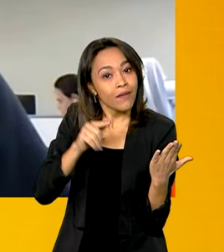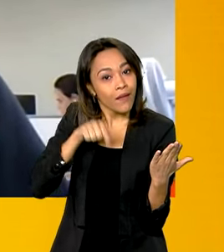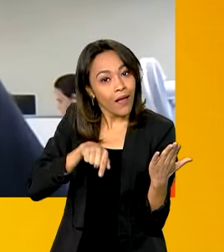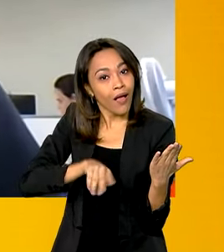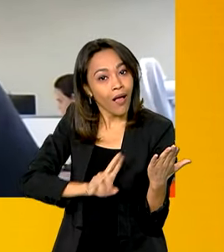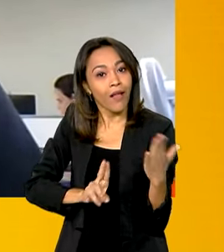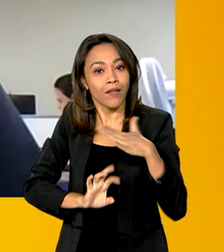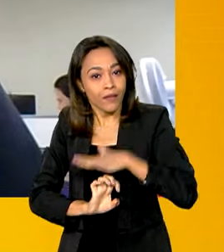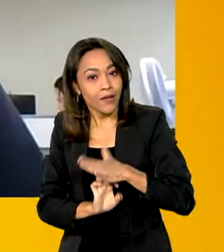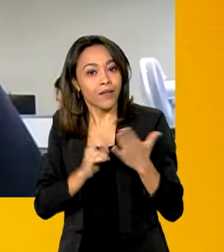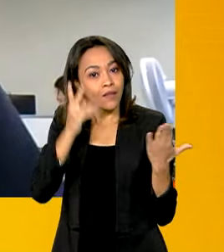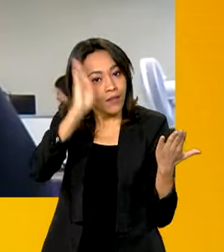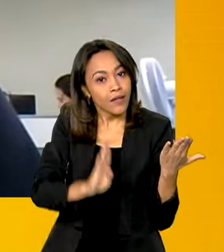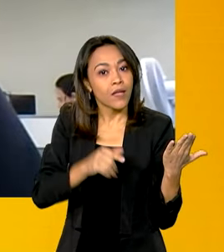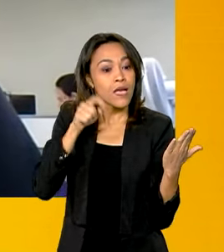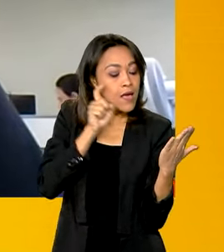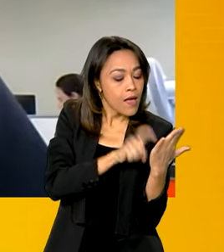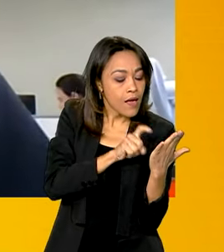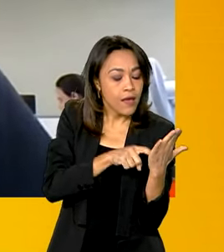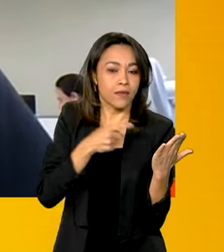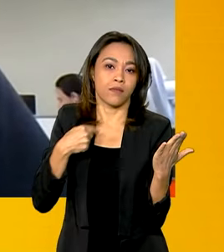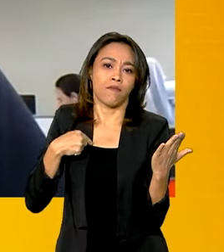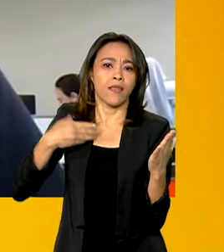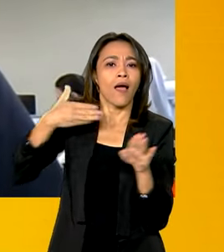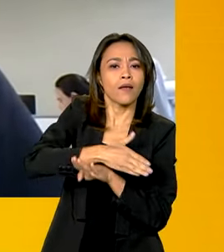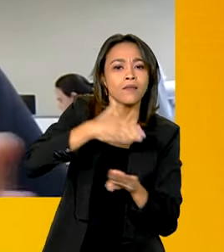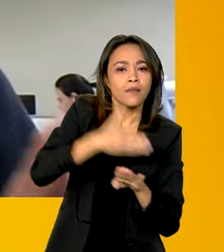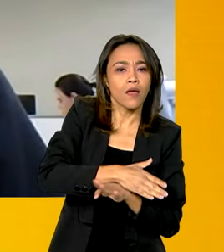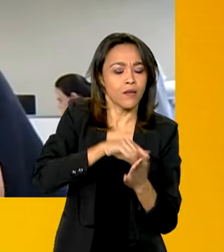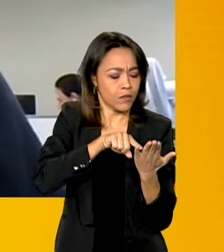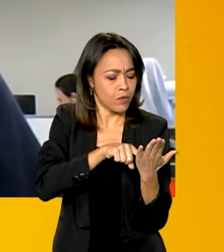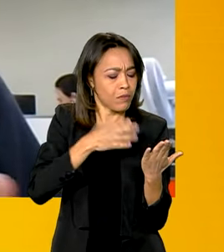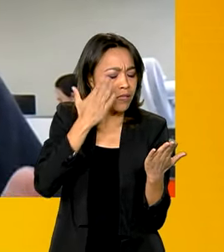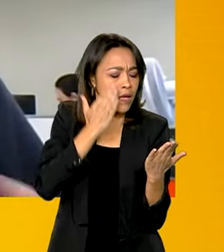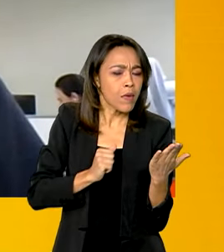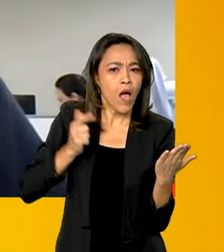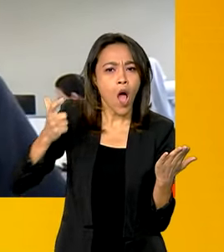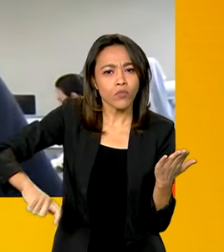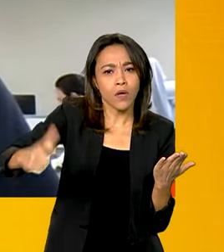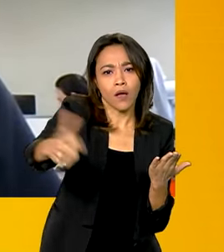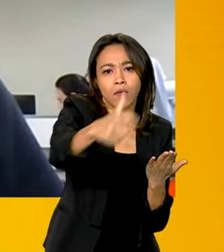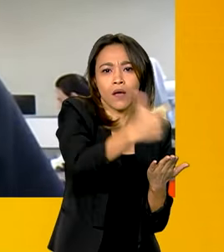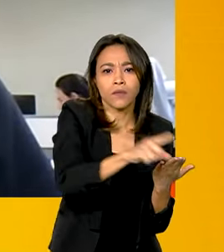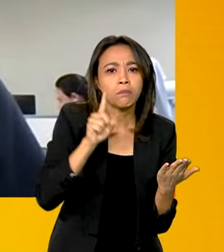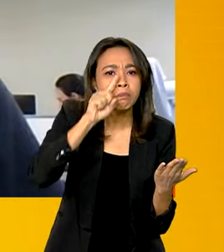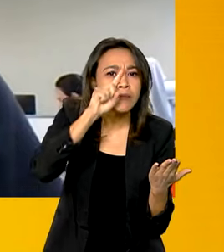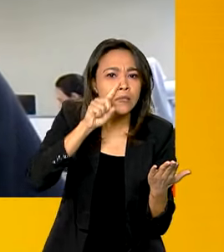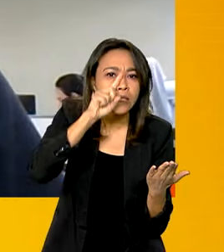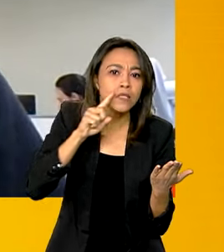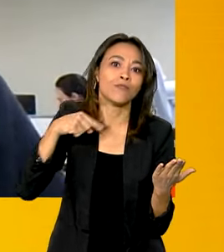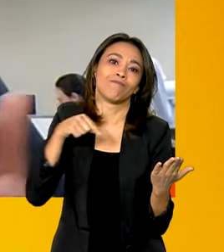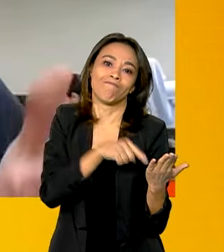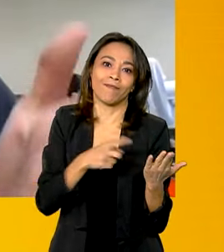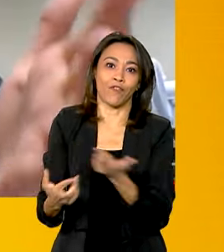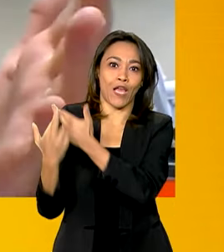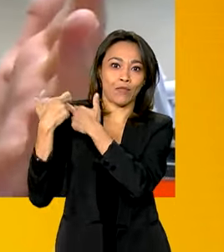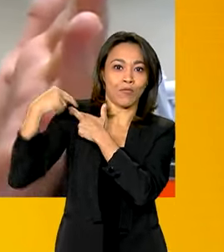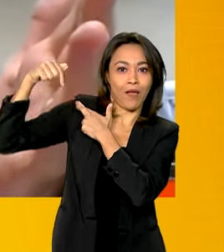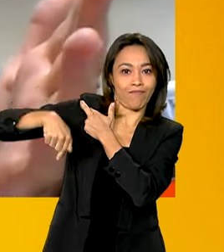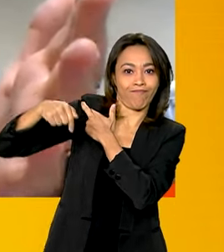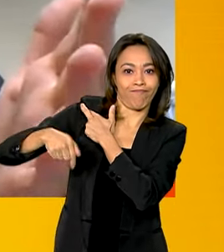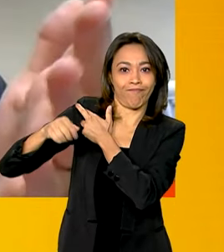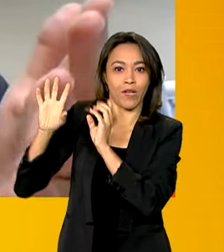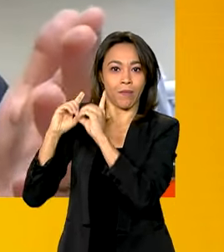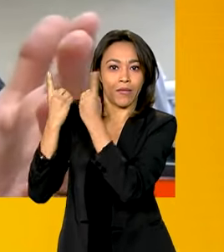aplicativo, a população vai ter acesso a todas as áreas de risco geológico mapeadas pelo Serviço Geológico. E ela vai conseguir